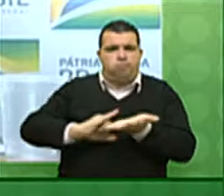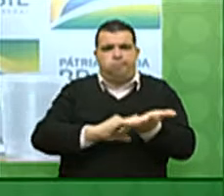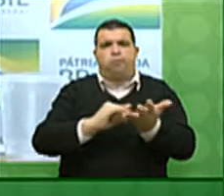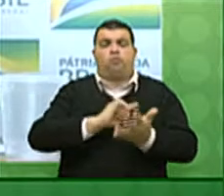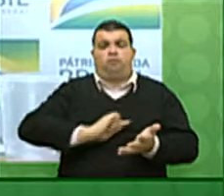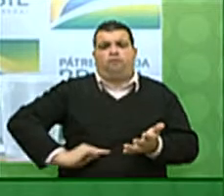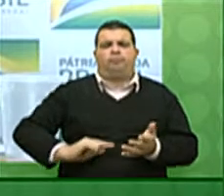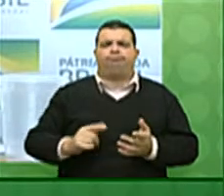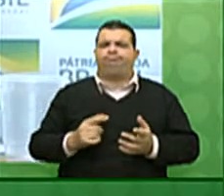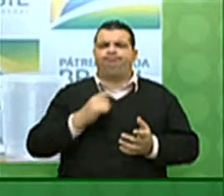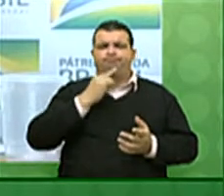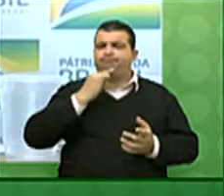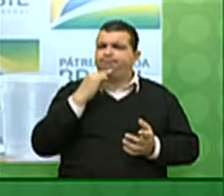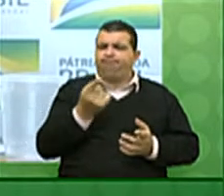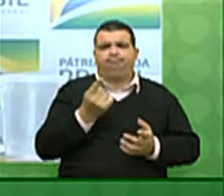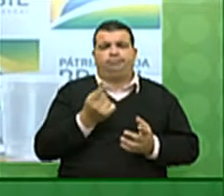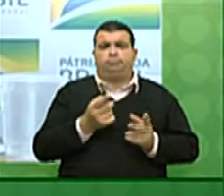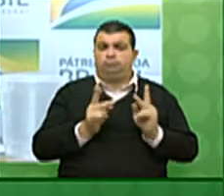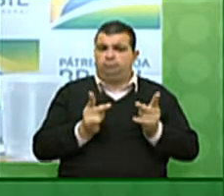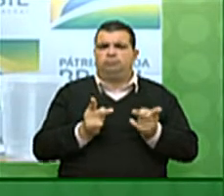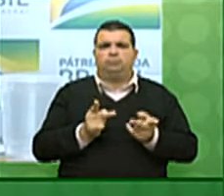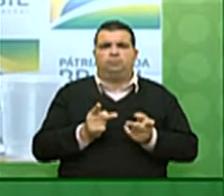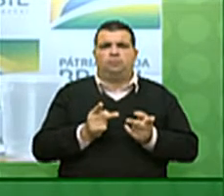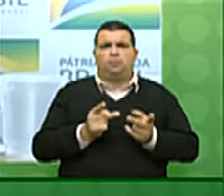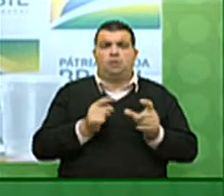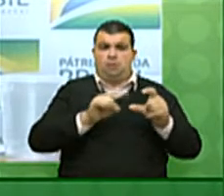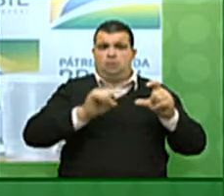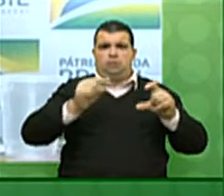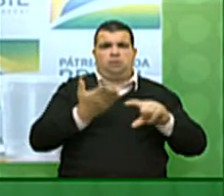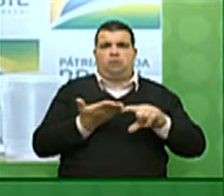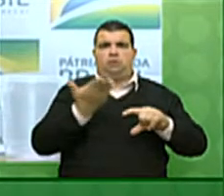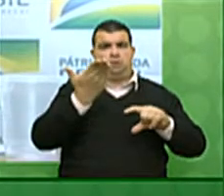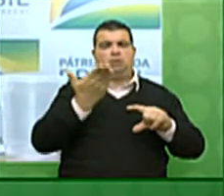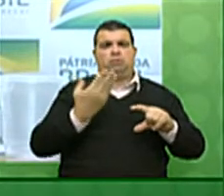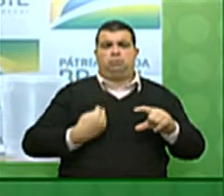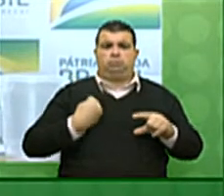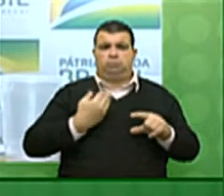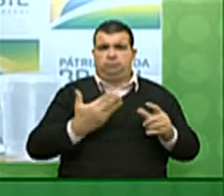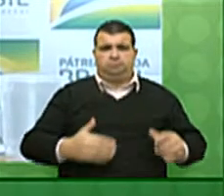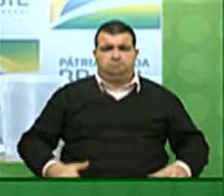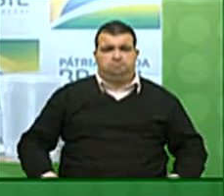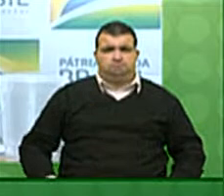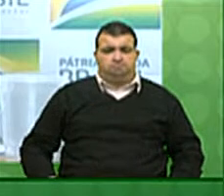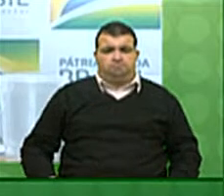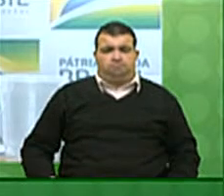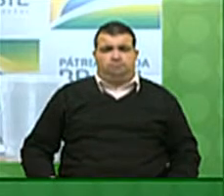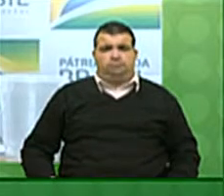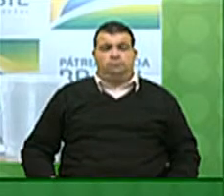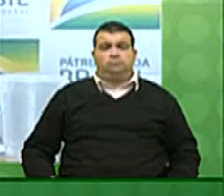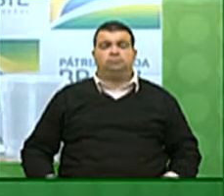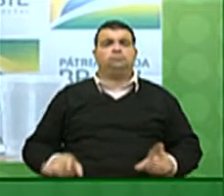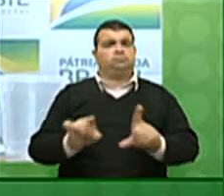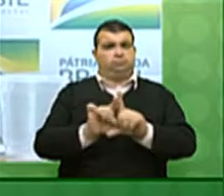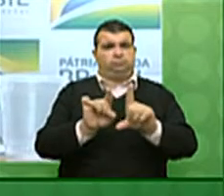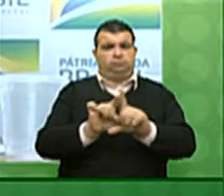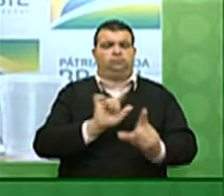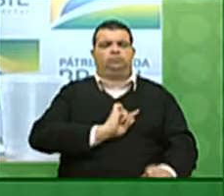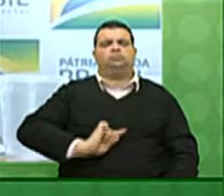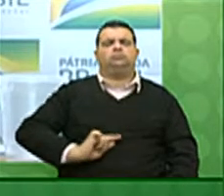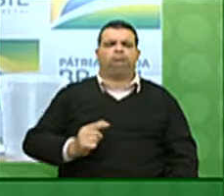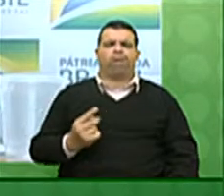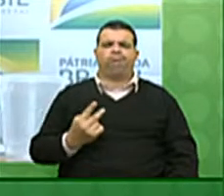conseguir mantê-lo com os níveis que ele se encontra. O governo vem buscando